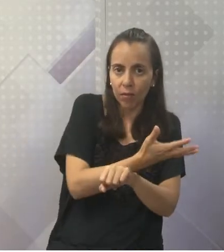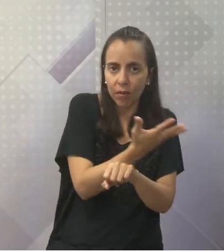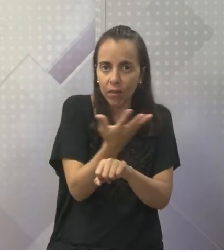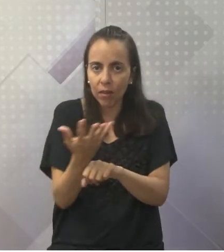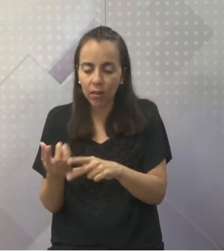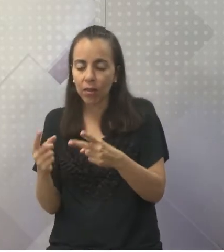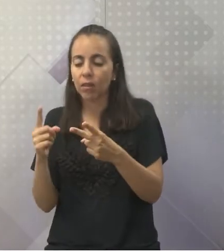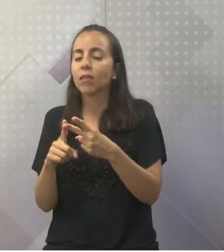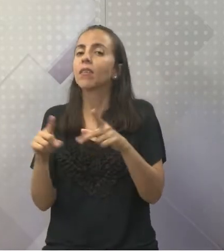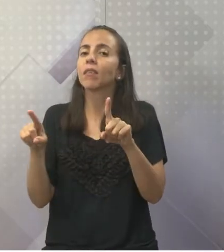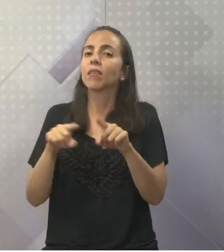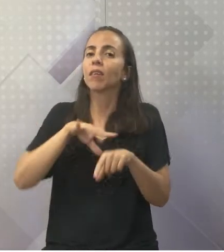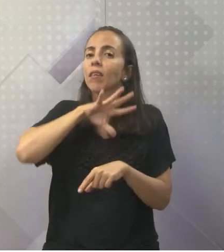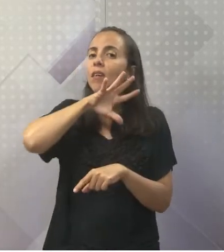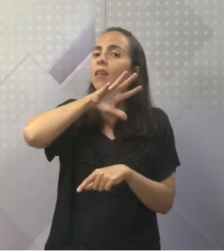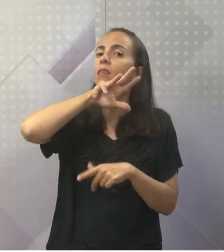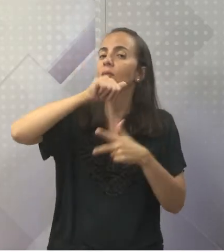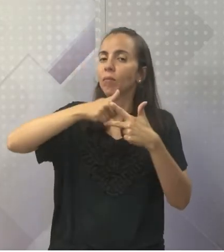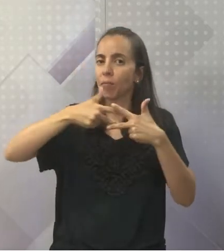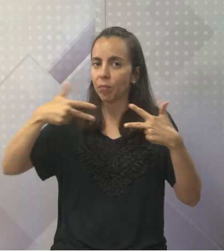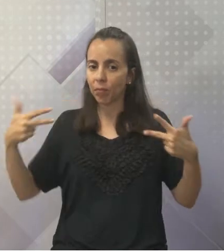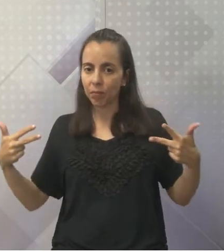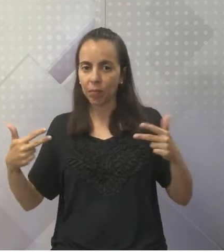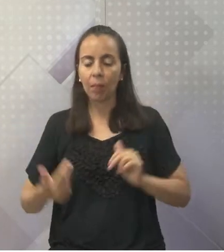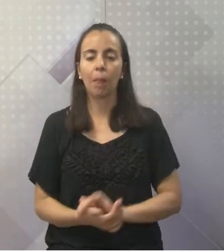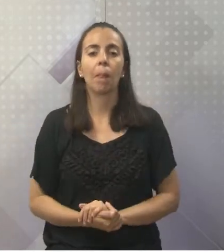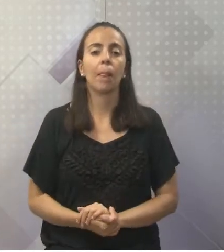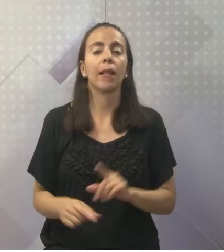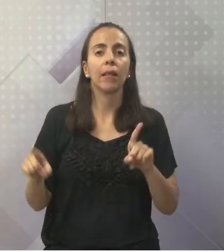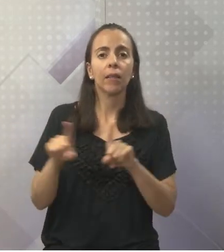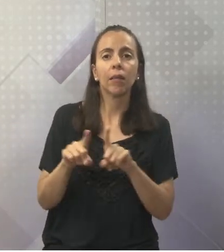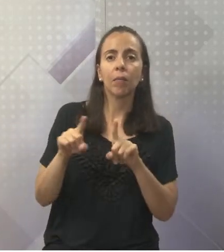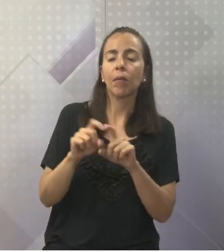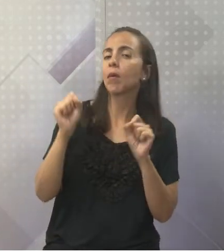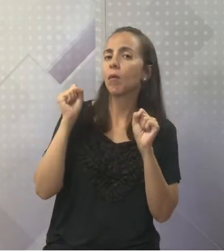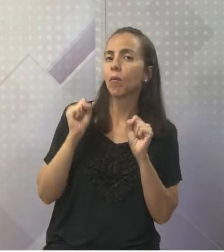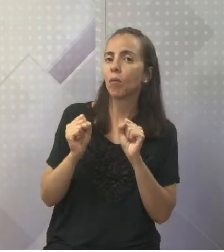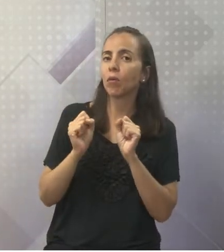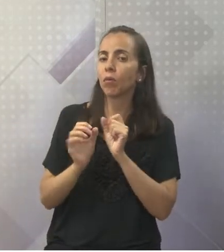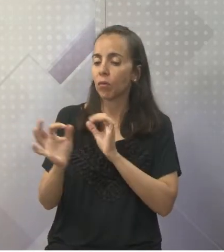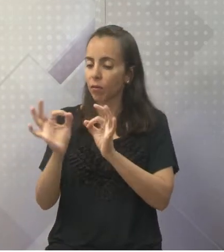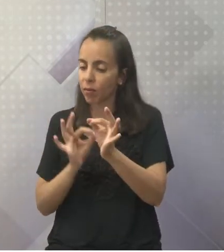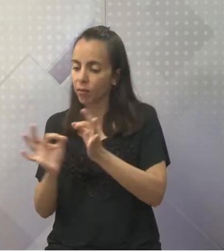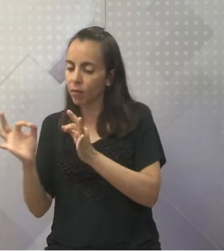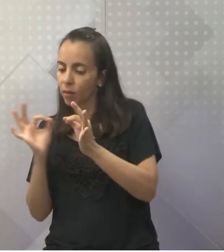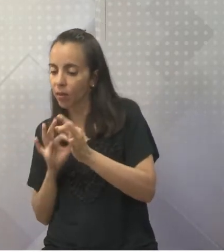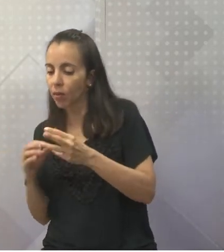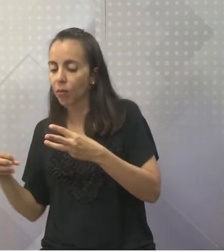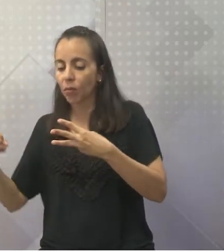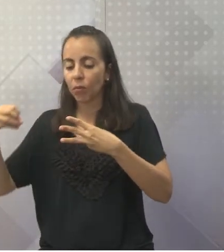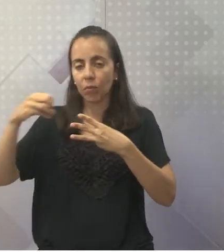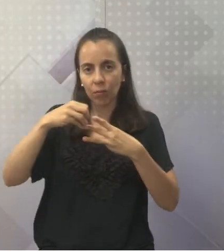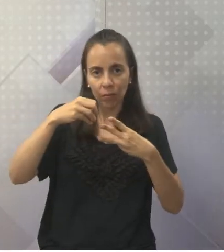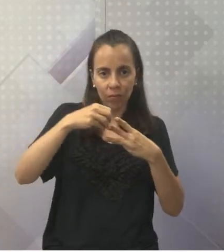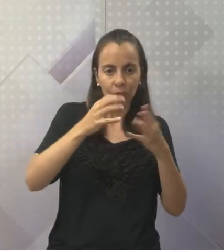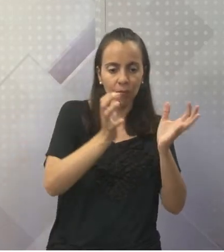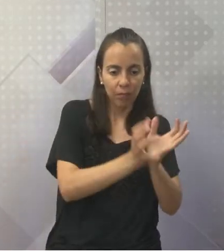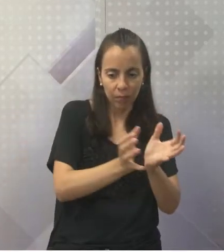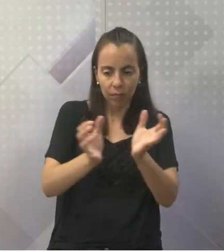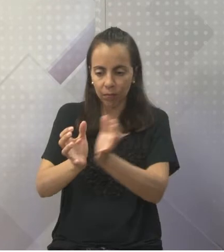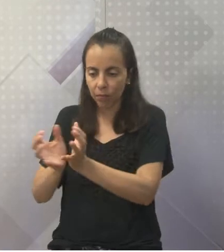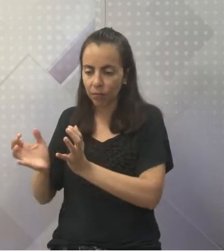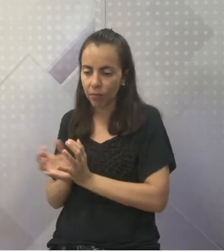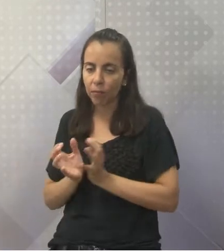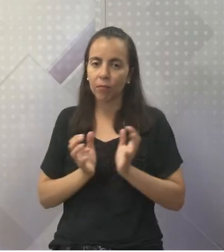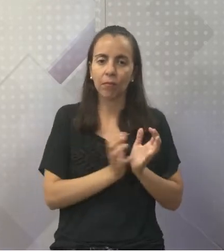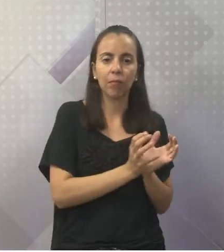A gente também pode classificar de acordo com a organização celular. Olha no slide